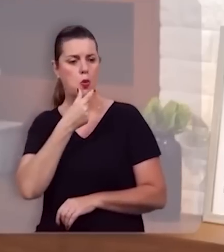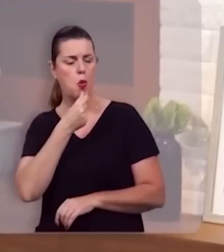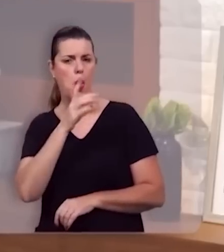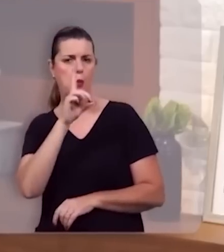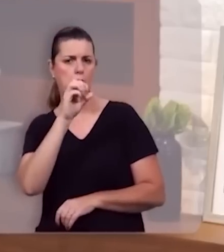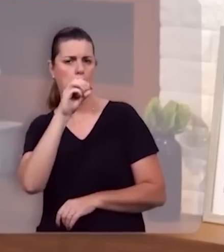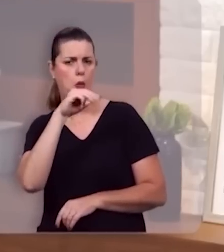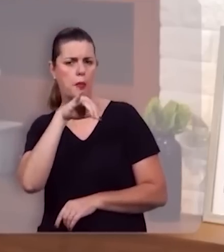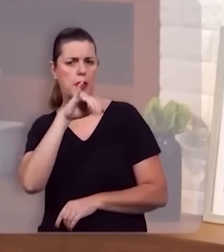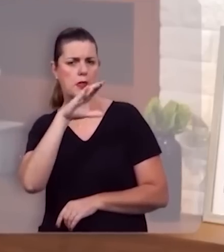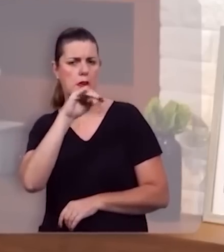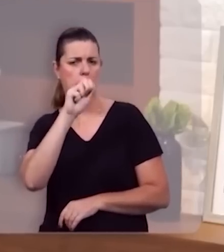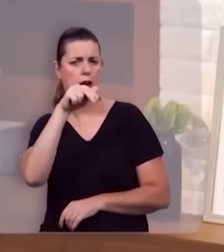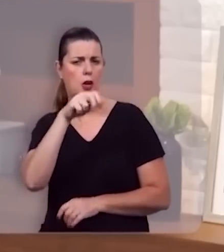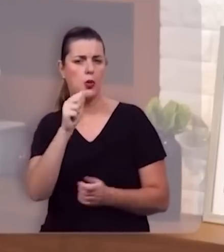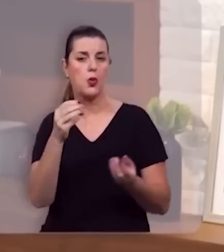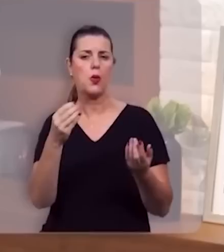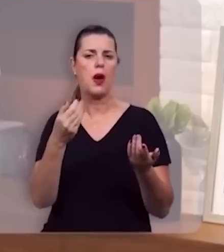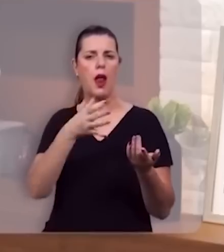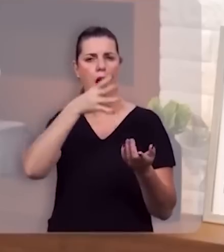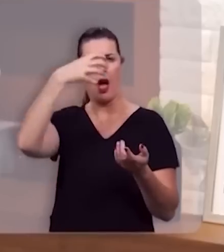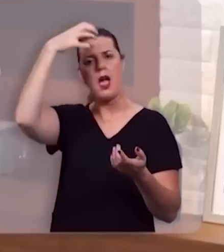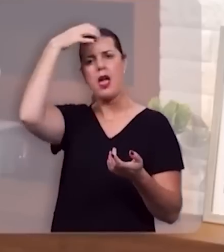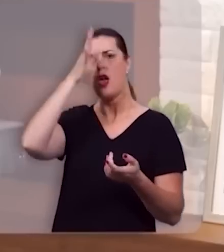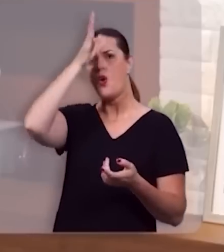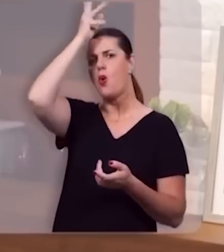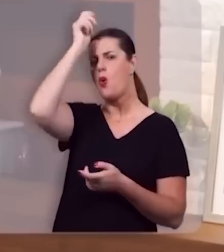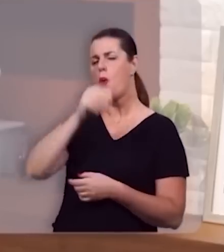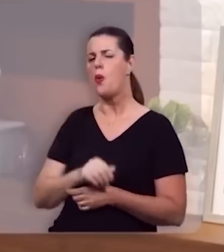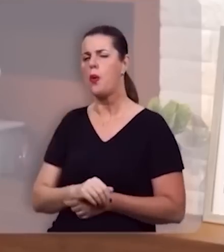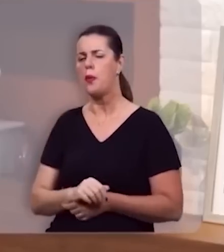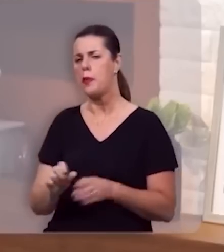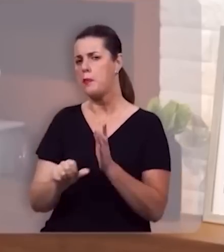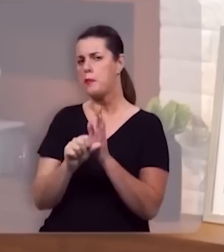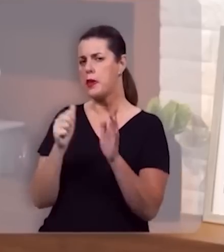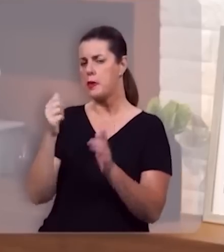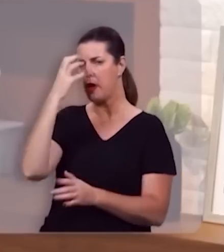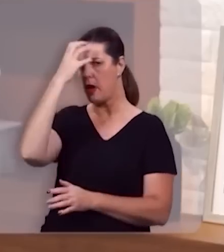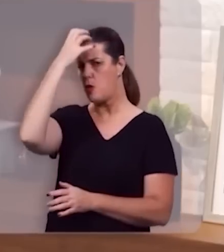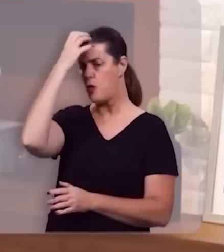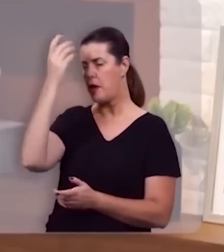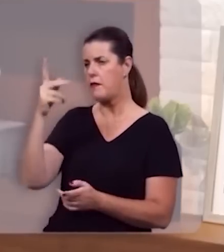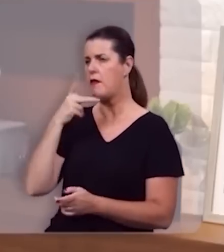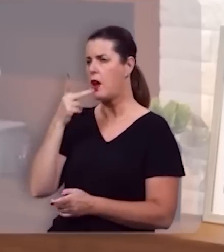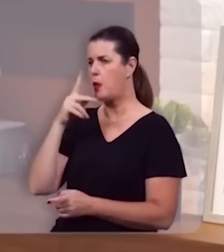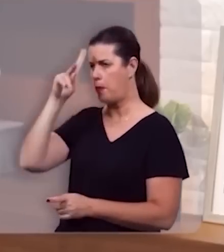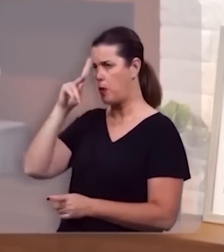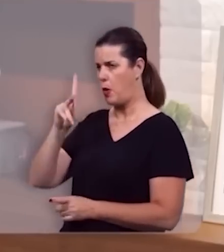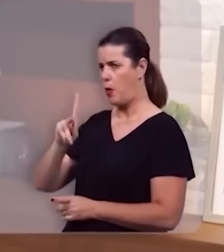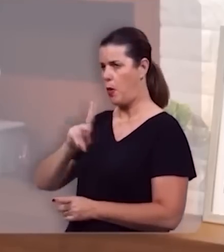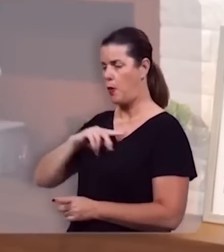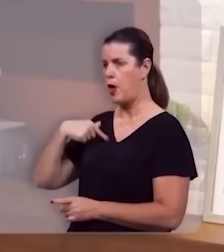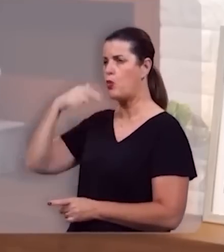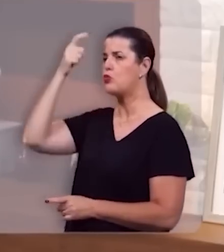conhecido como um segundo Nero ou Nero Rede Vivo, o primeiro imperador a rogar para si o título de